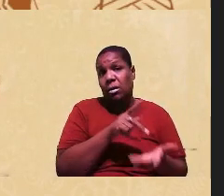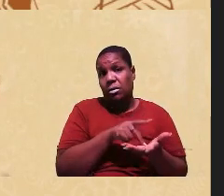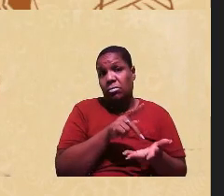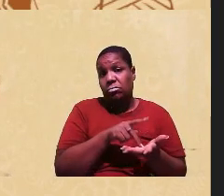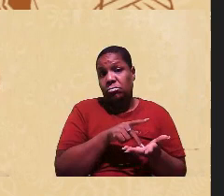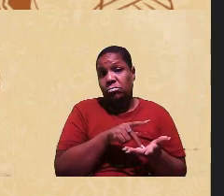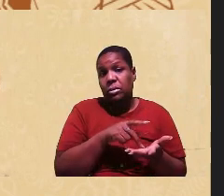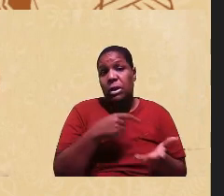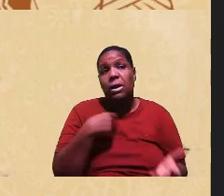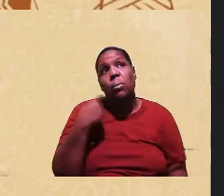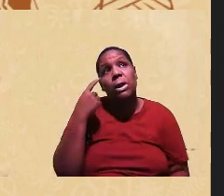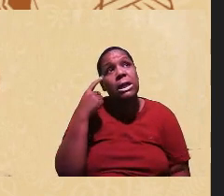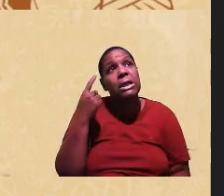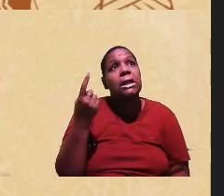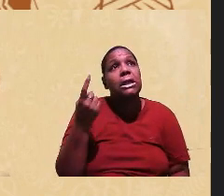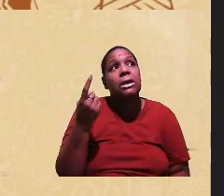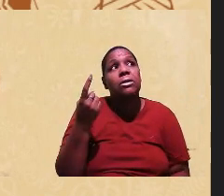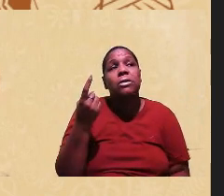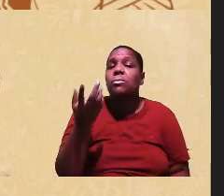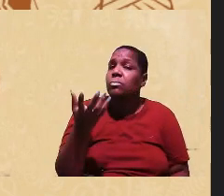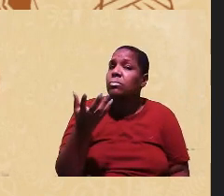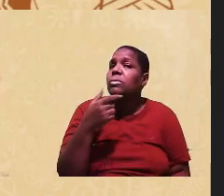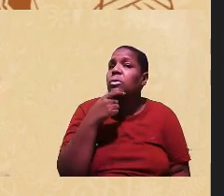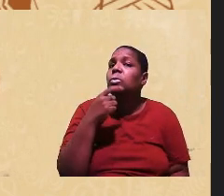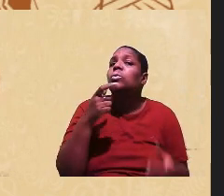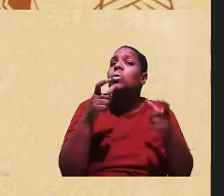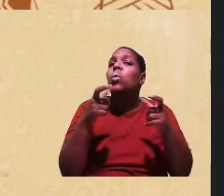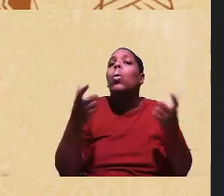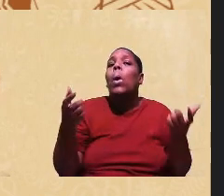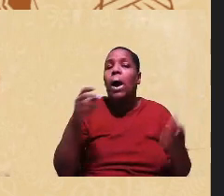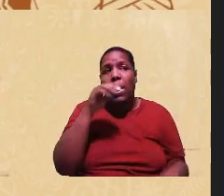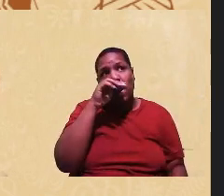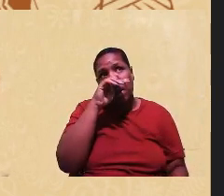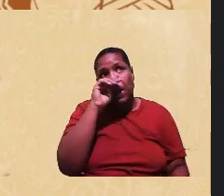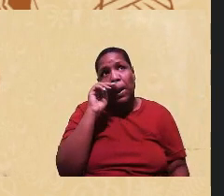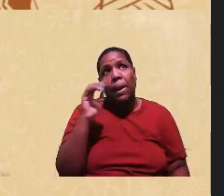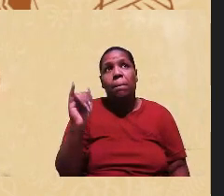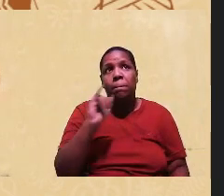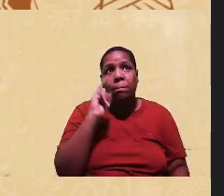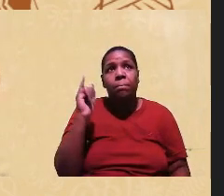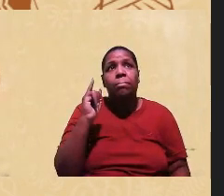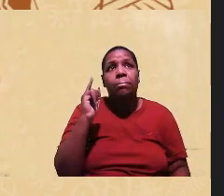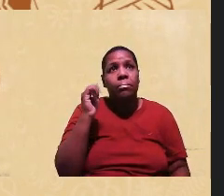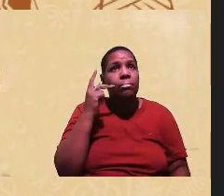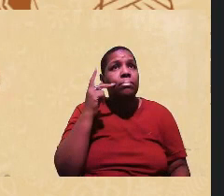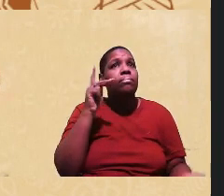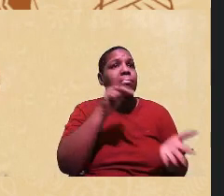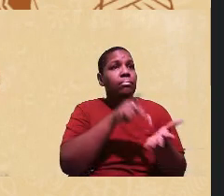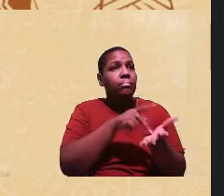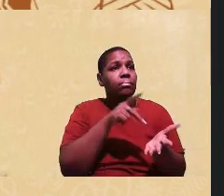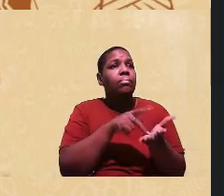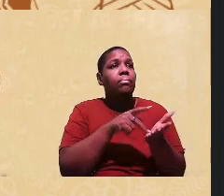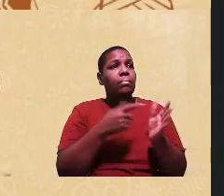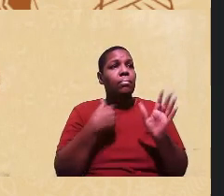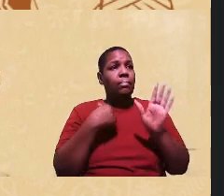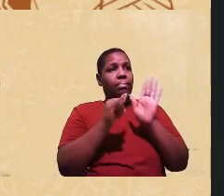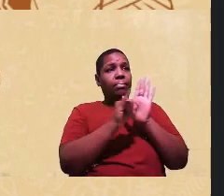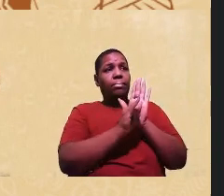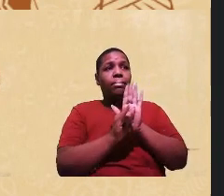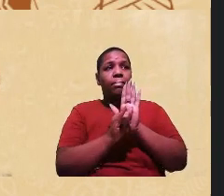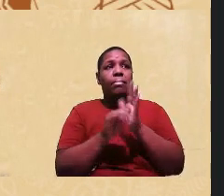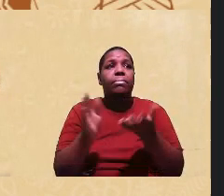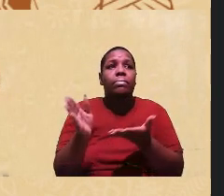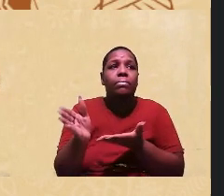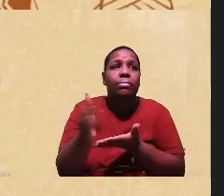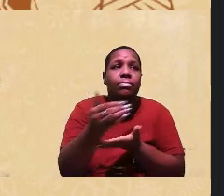pensando nesse lugar né na importância inclusive desse tipo de acolhimento